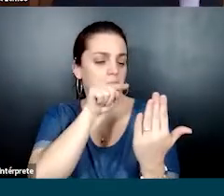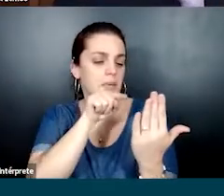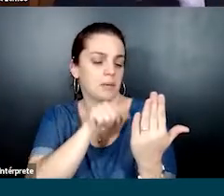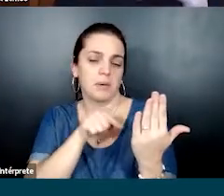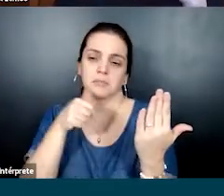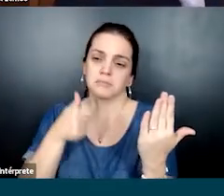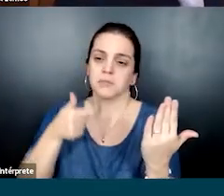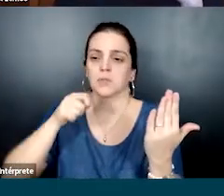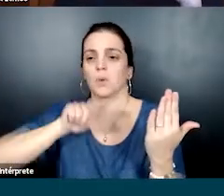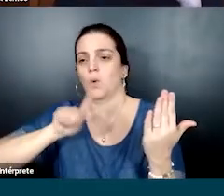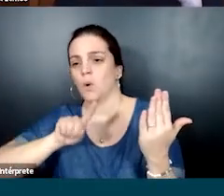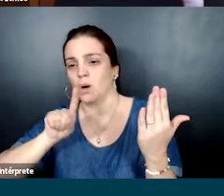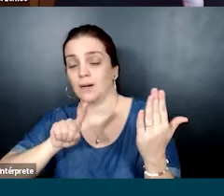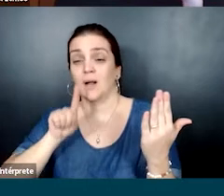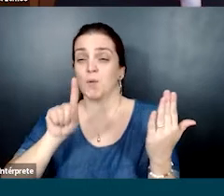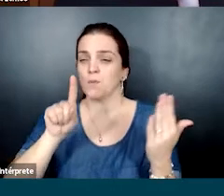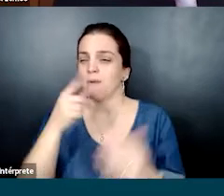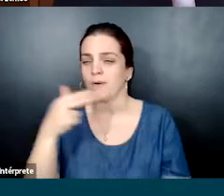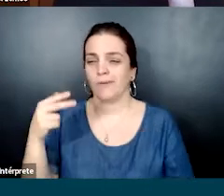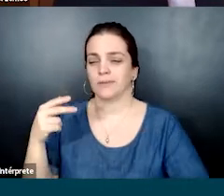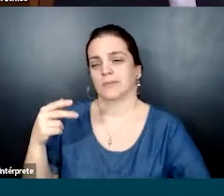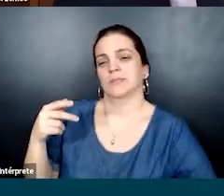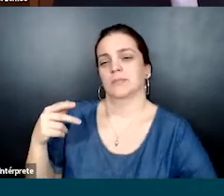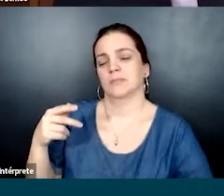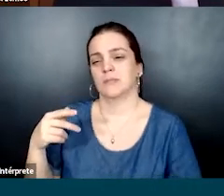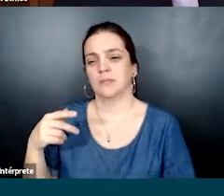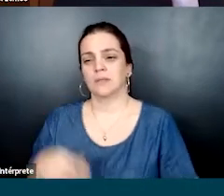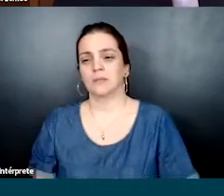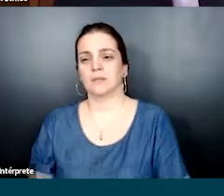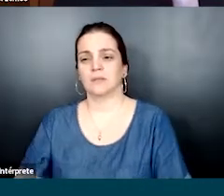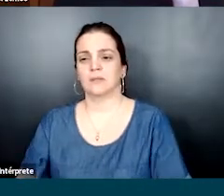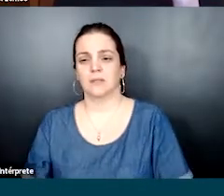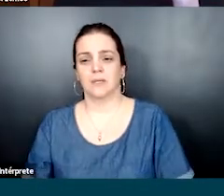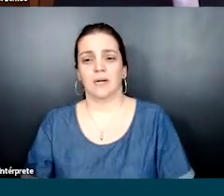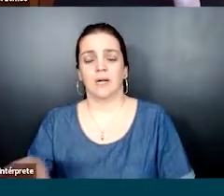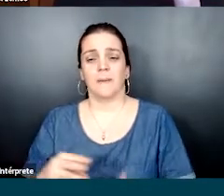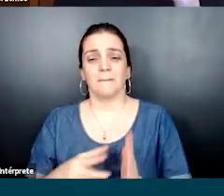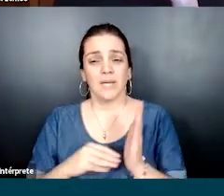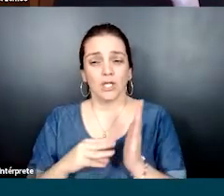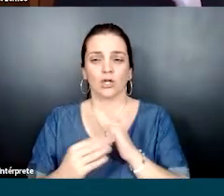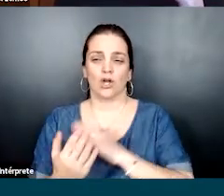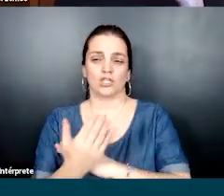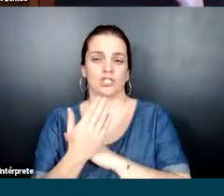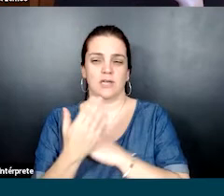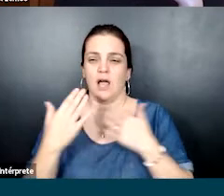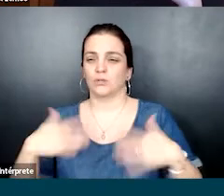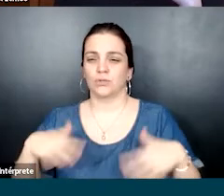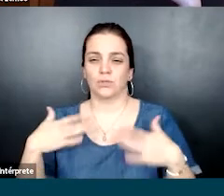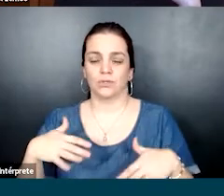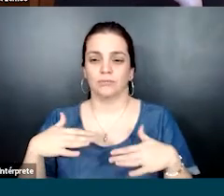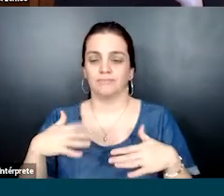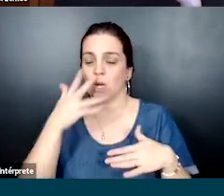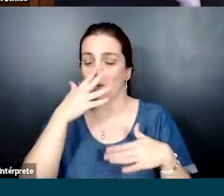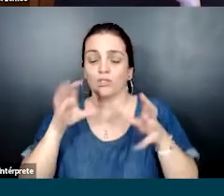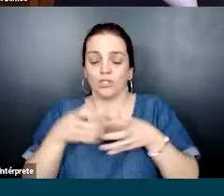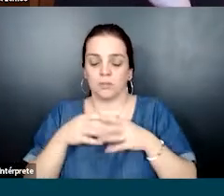discutindo para entender qual é um bom caminho para seguir. E tem um ponto que é muito interessante. O é que as metodologias também ajudam demais quando a gente